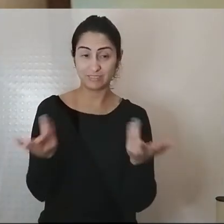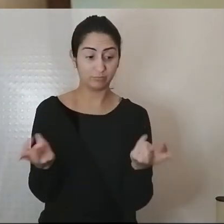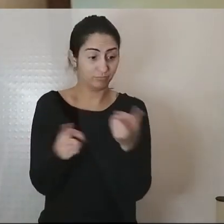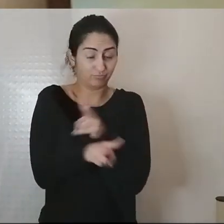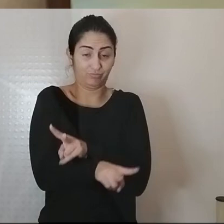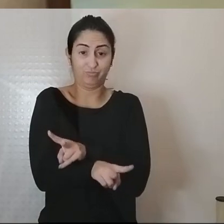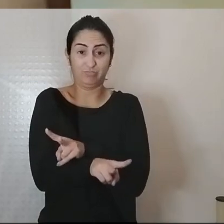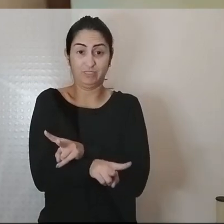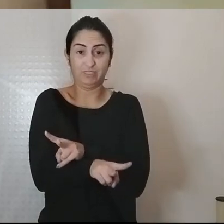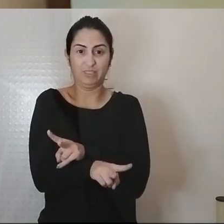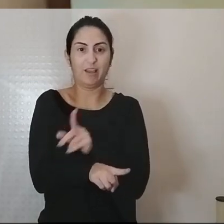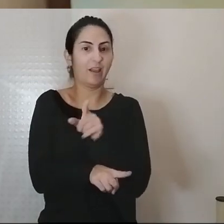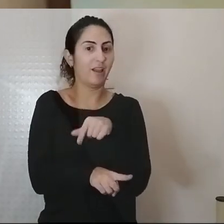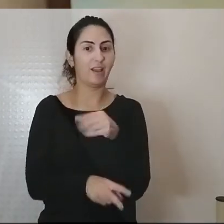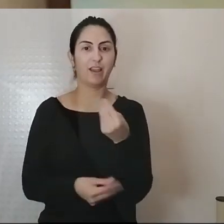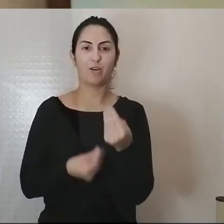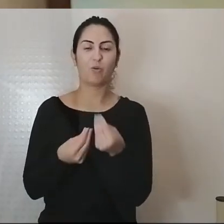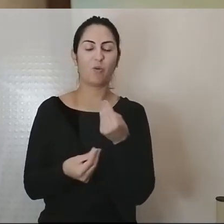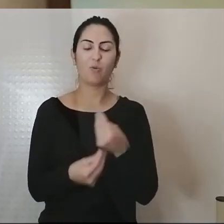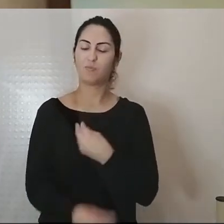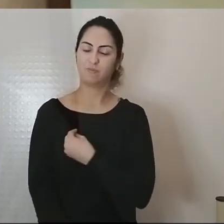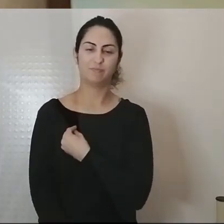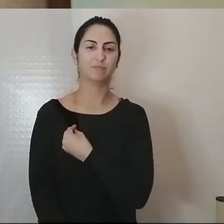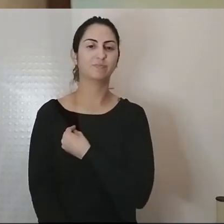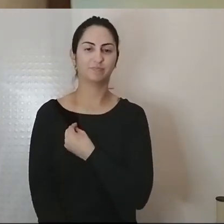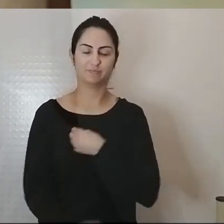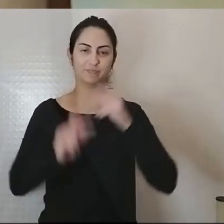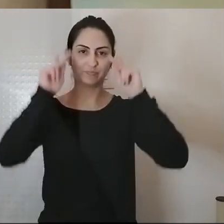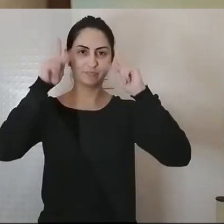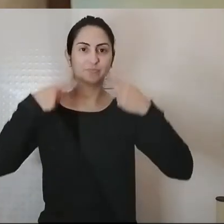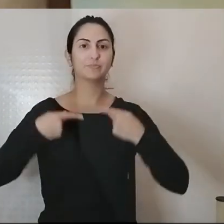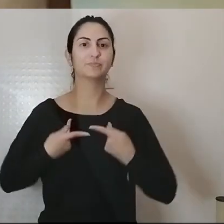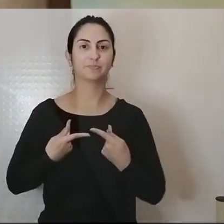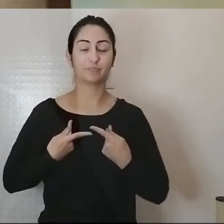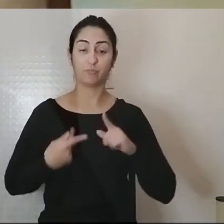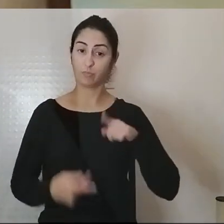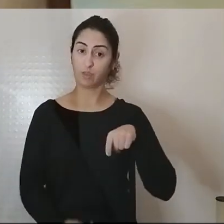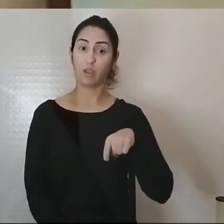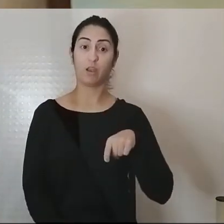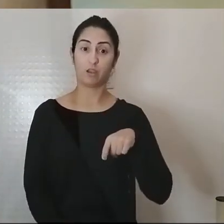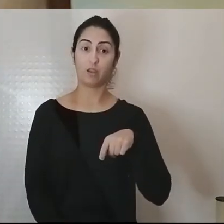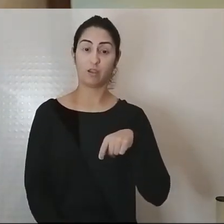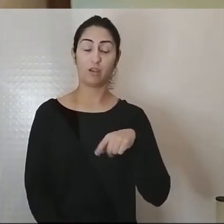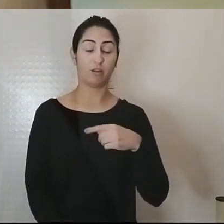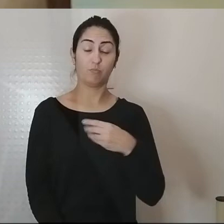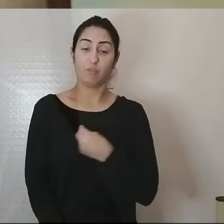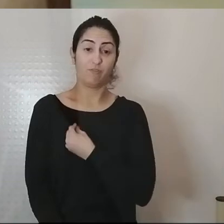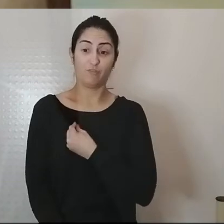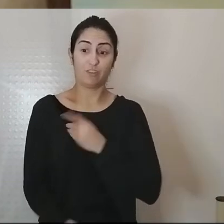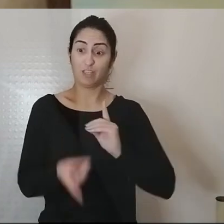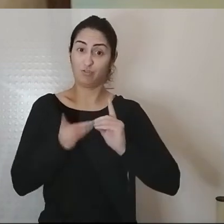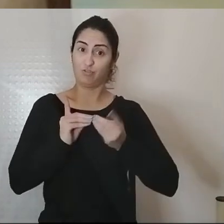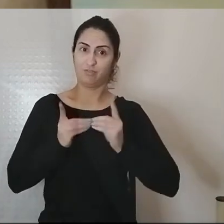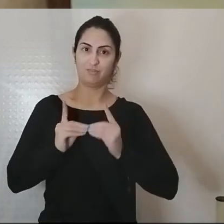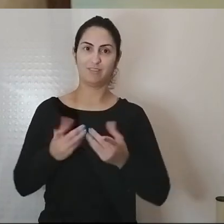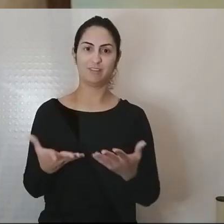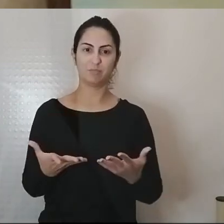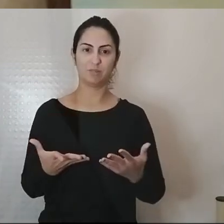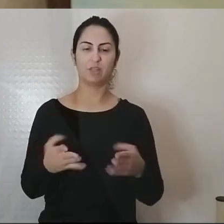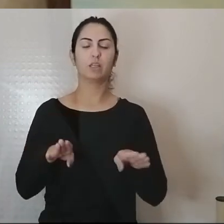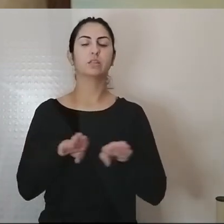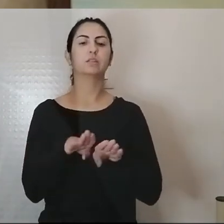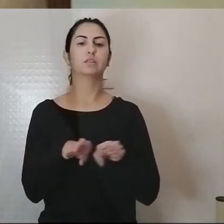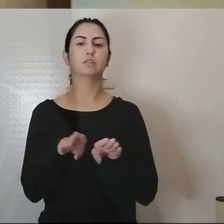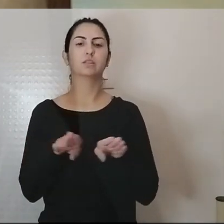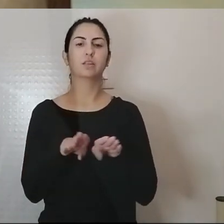constituem a existência humana que é uma existência dinâmica uma abordagem